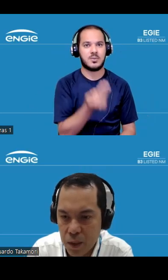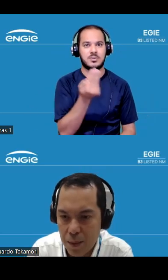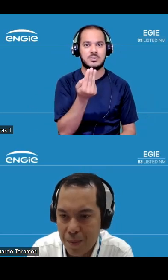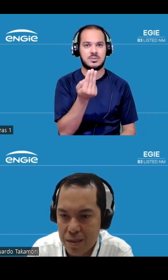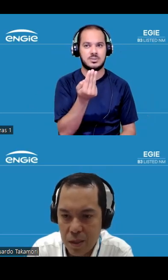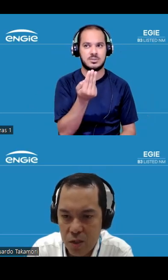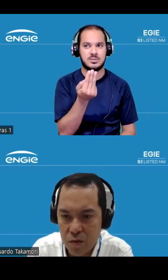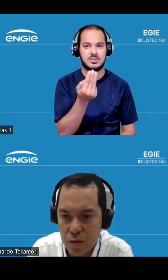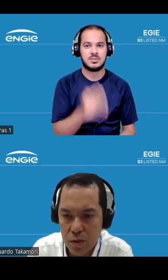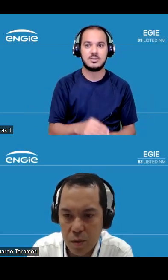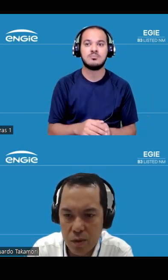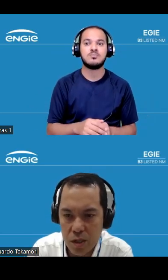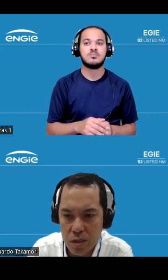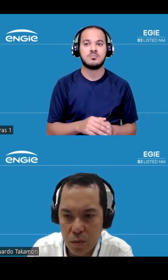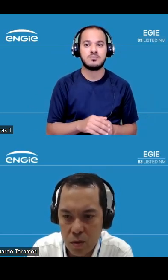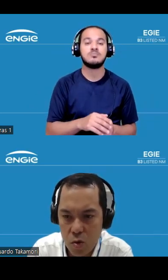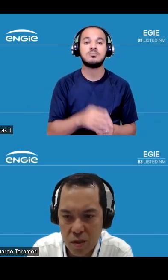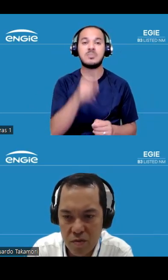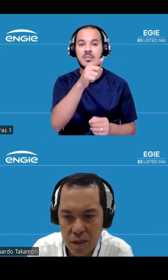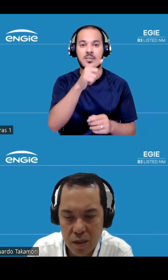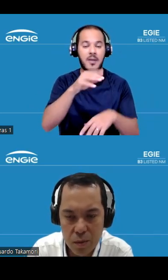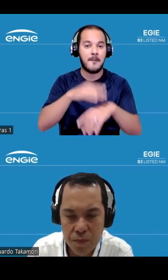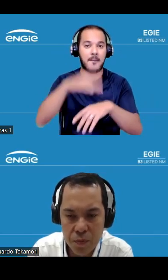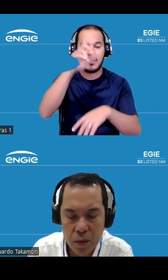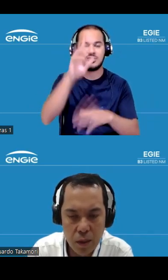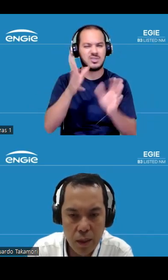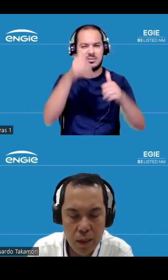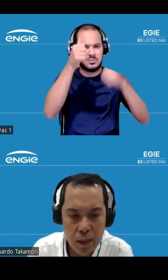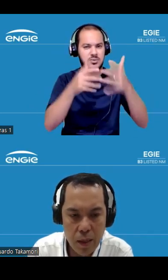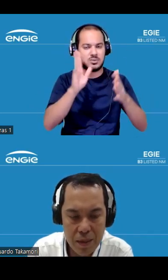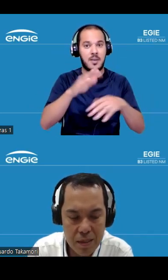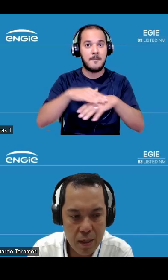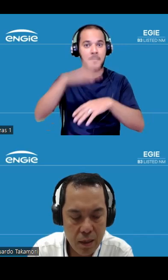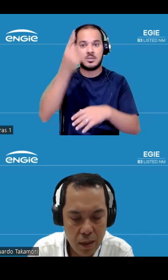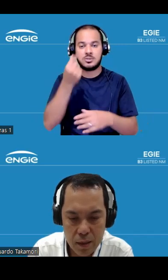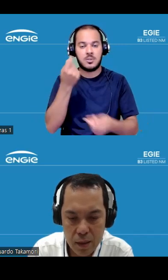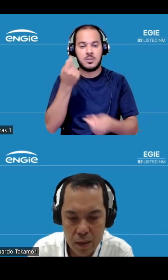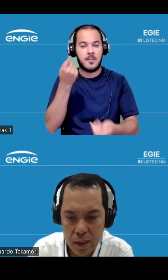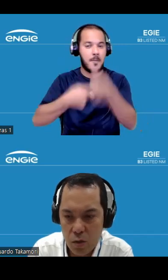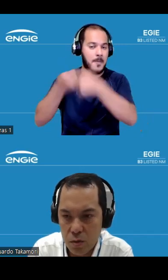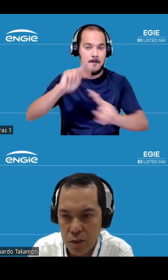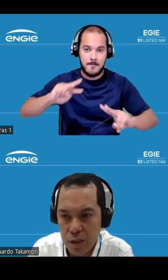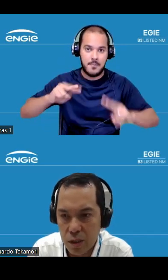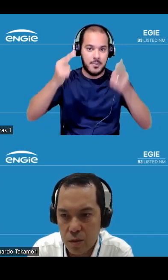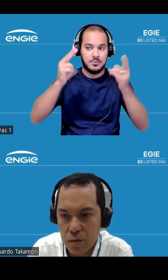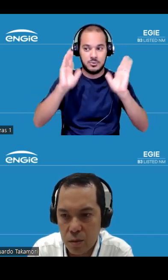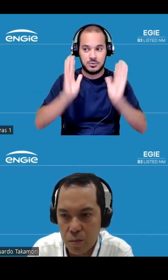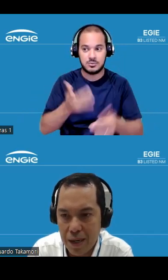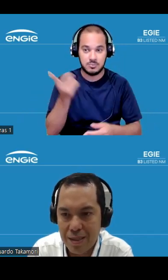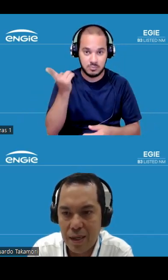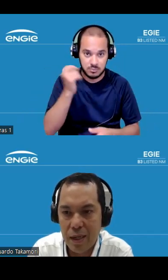é basicamente em função da maior geração hídrica como já falamos apesar da hidrologia